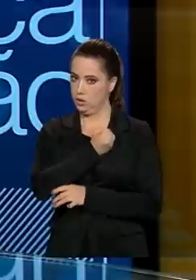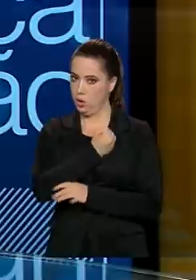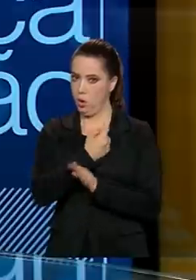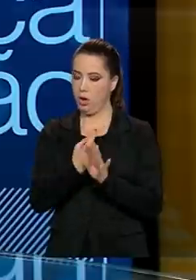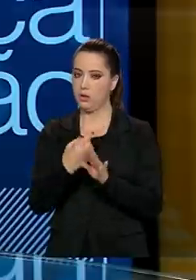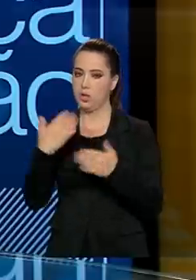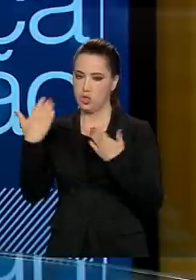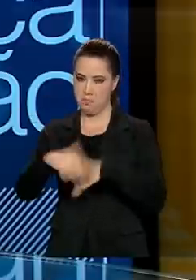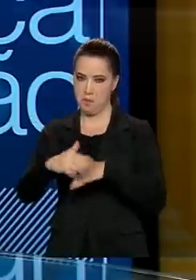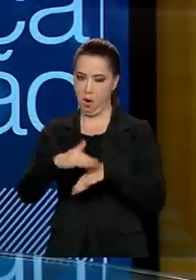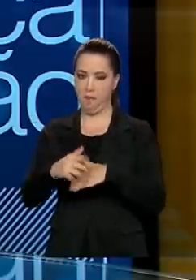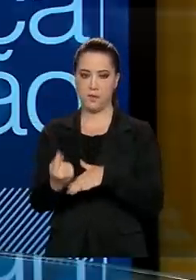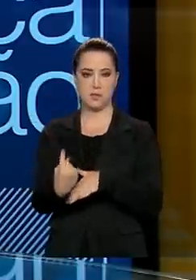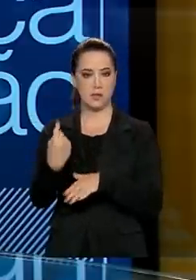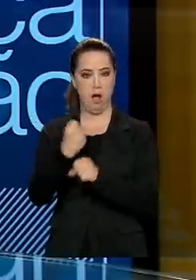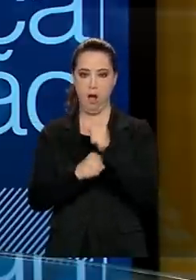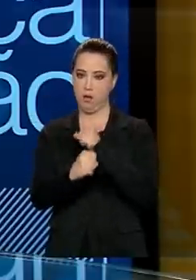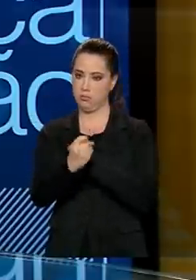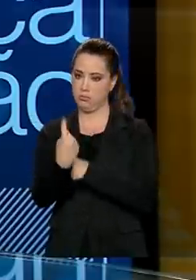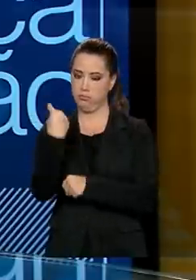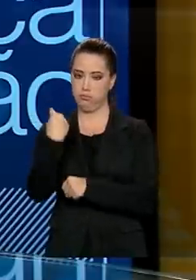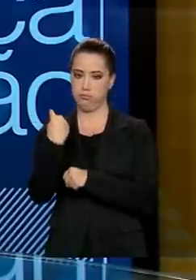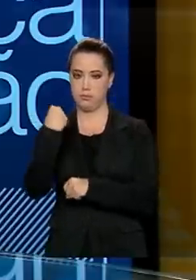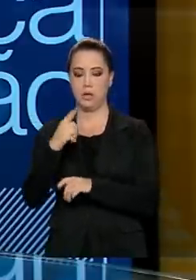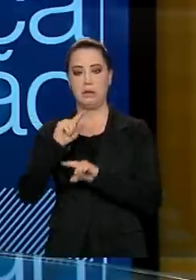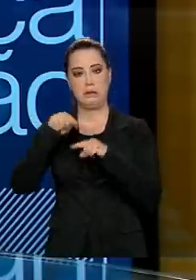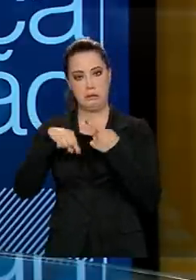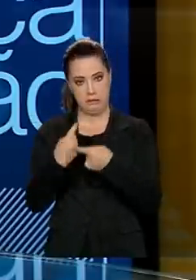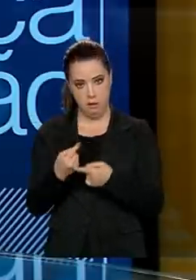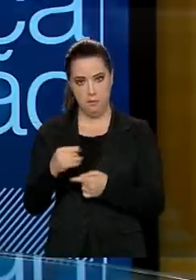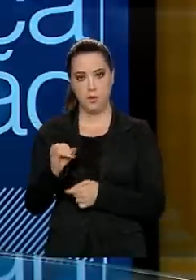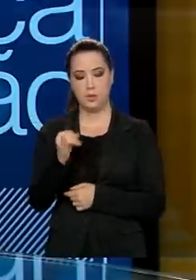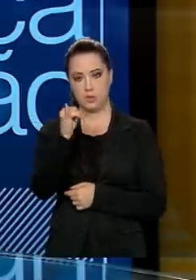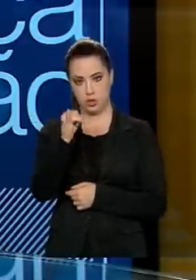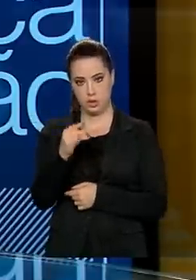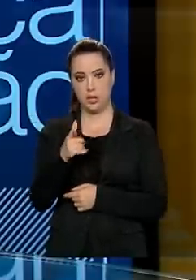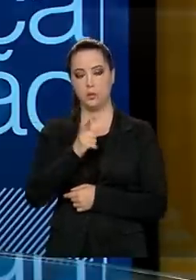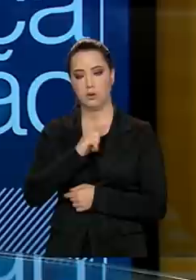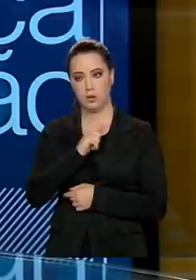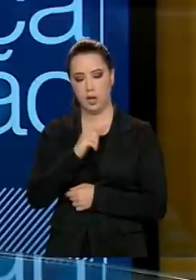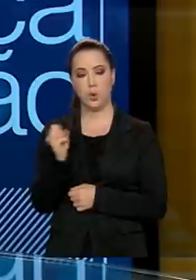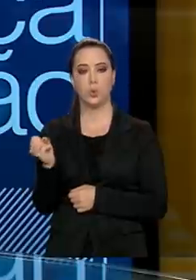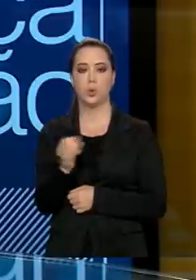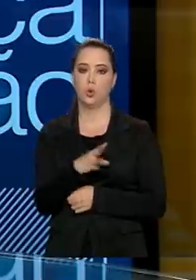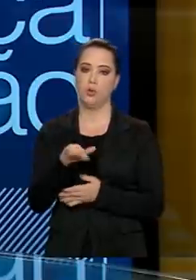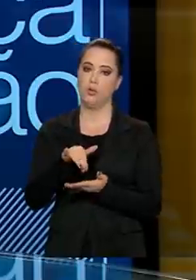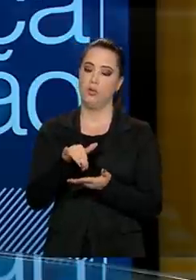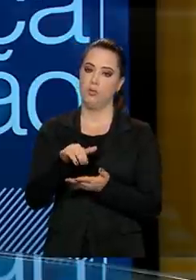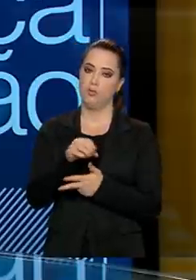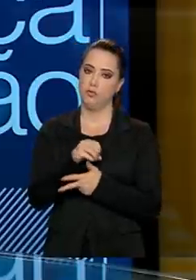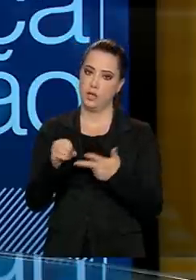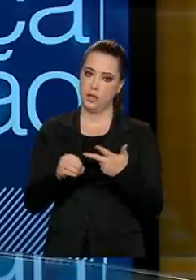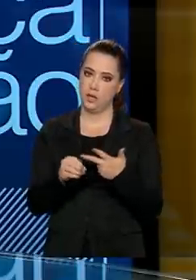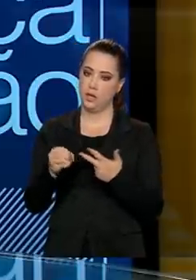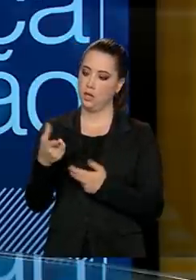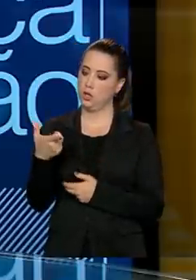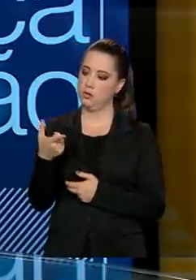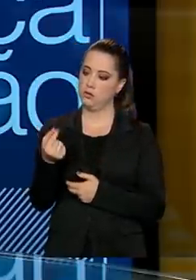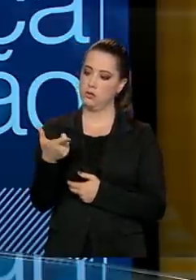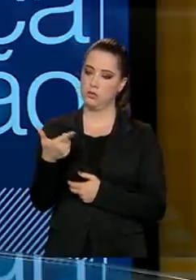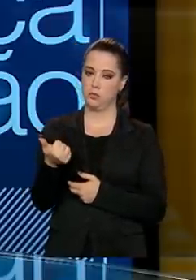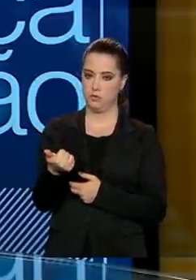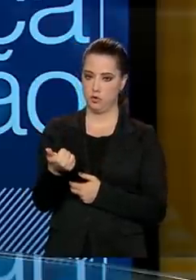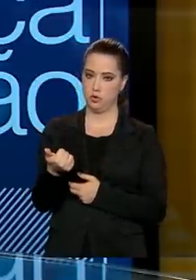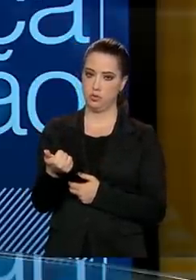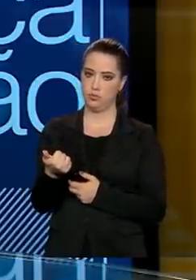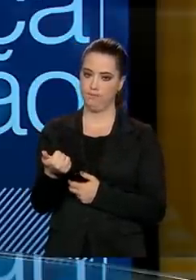disso, durante janeiro, nós teremos o novo Enem 2021, que seria o 2020. Esse Enem